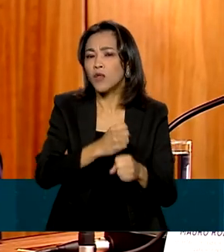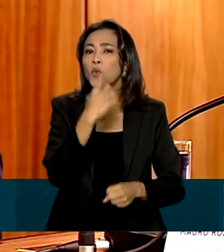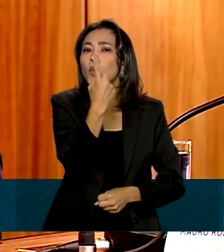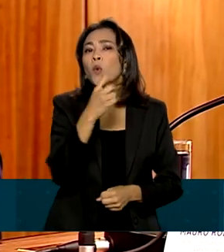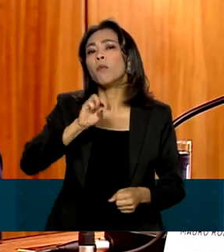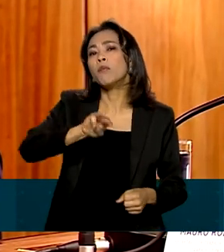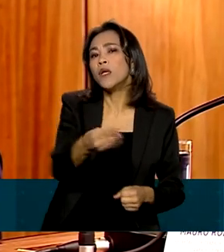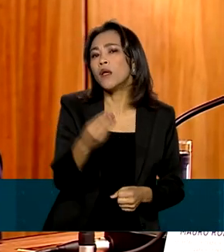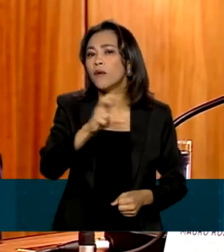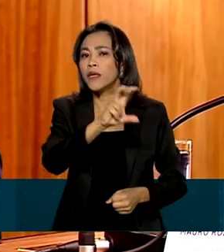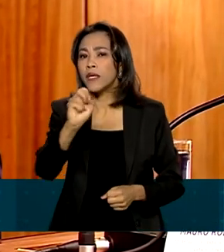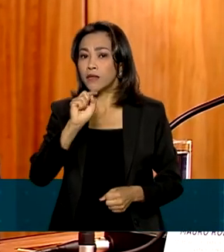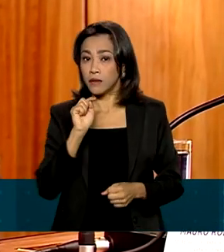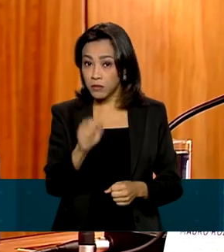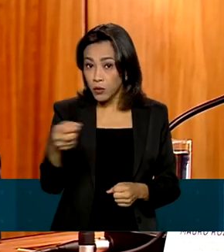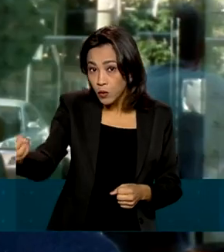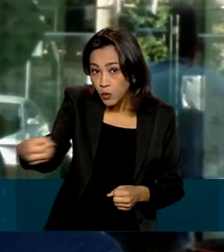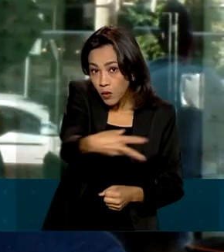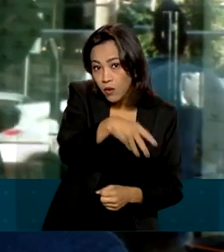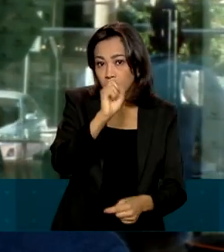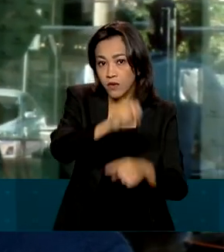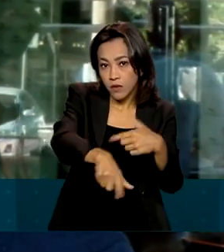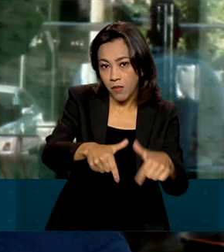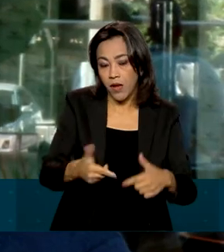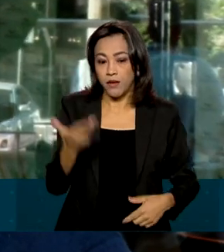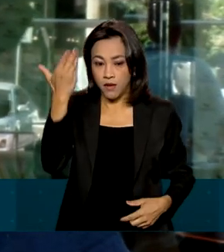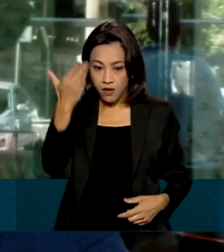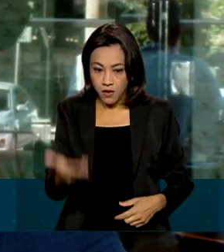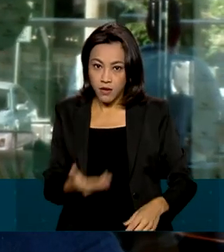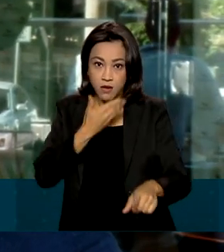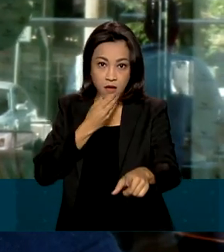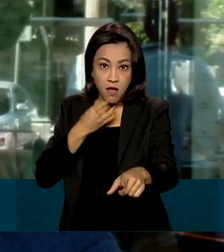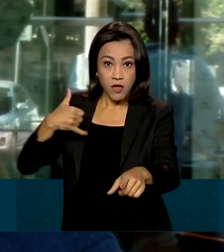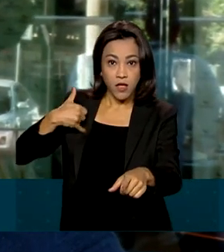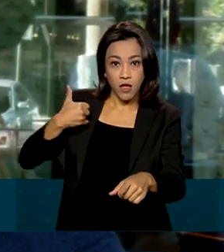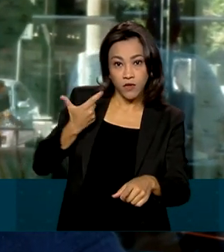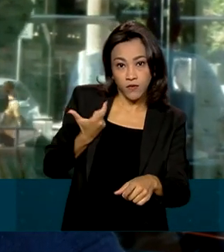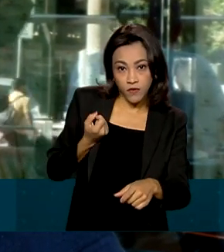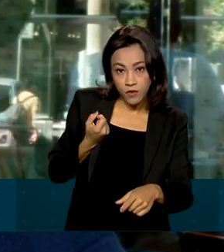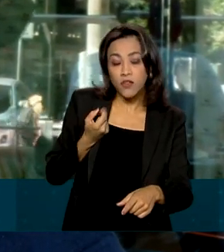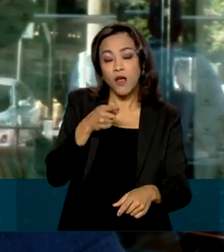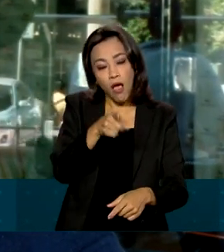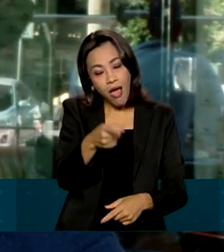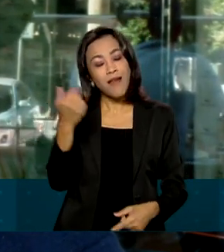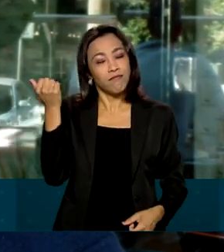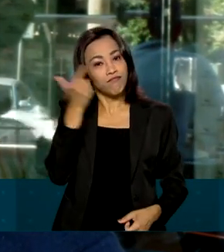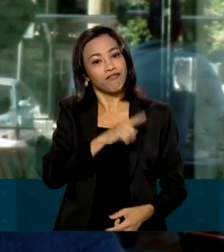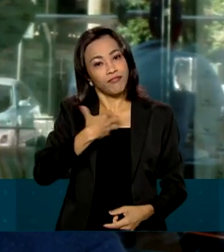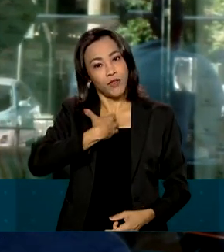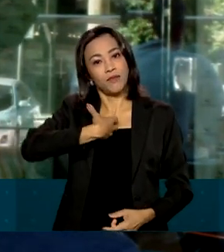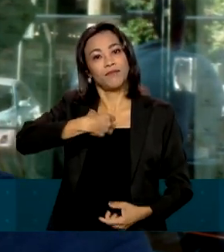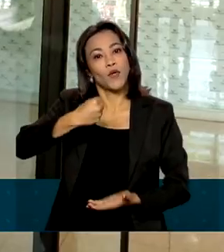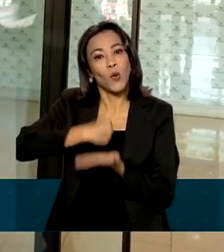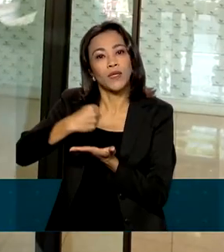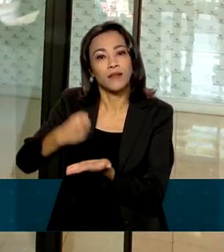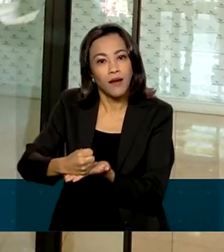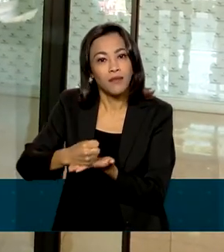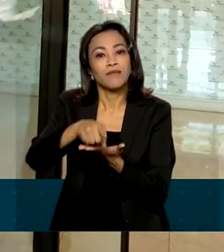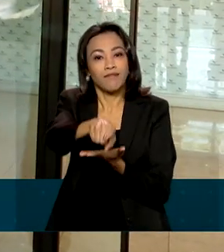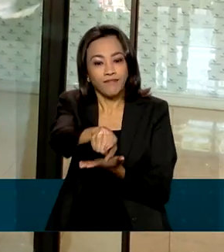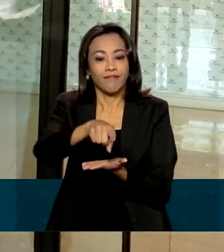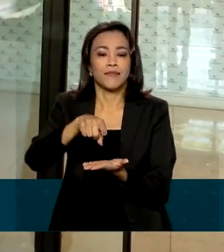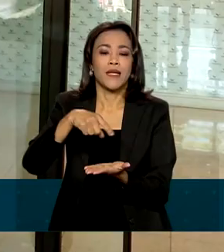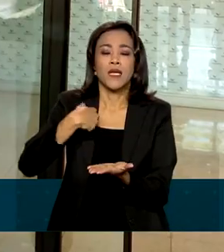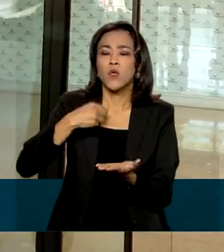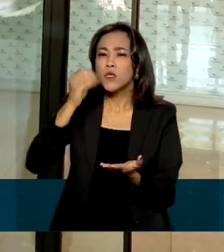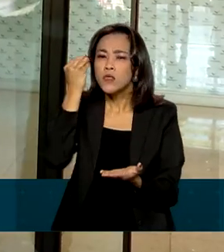milhão e meio de novos empregos criados. Hélio Carvalho, de 21 anos, é um dos brasileiros que foi contratado neste semestre. Mesmo